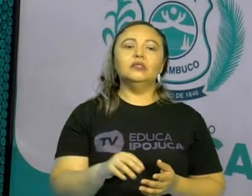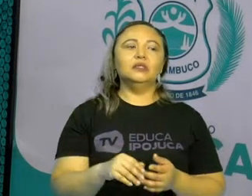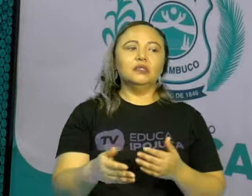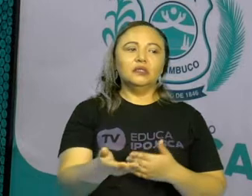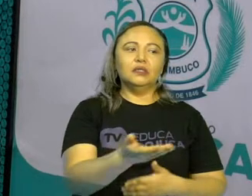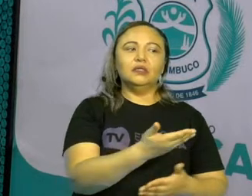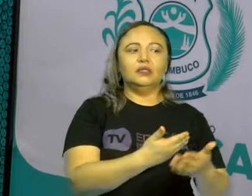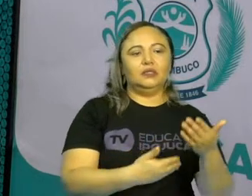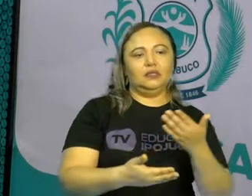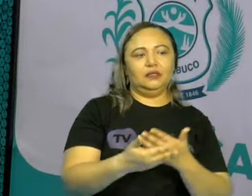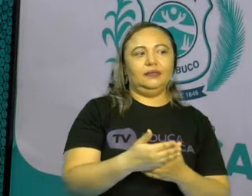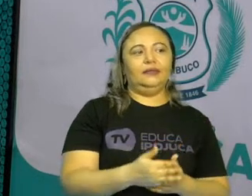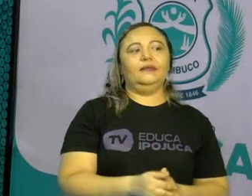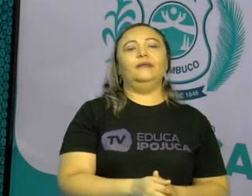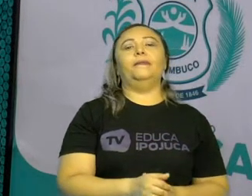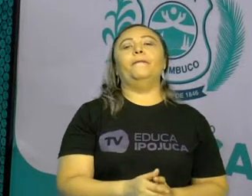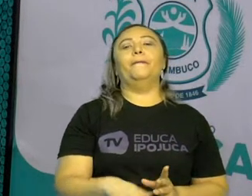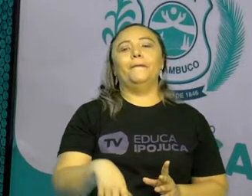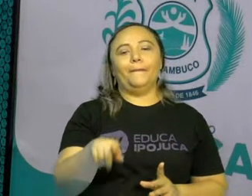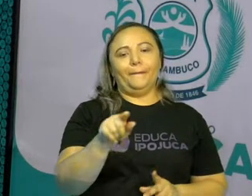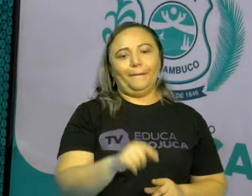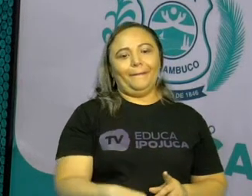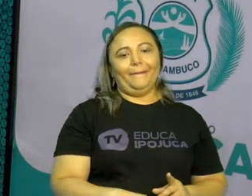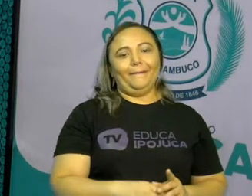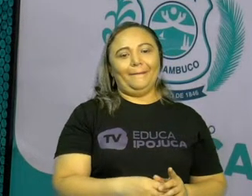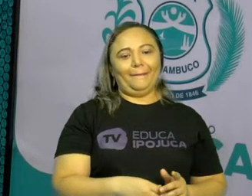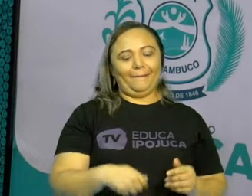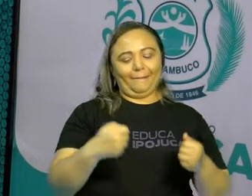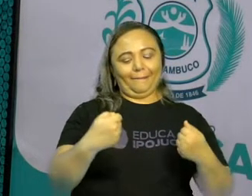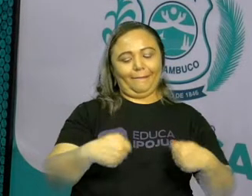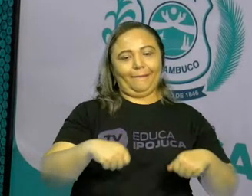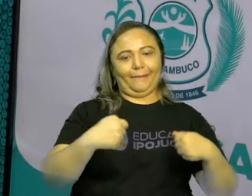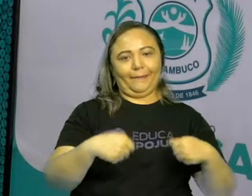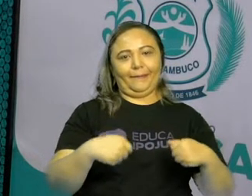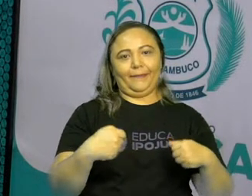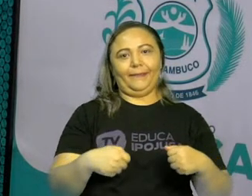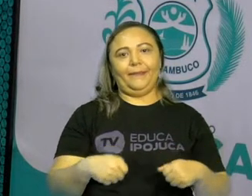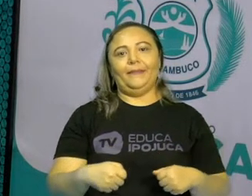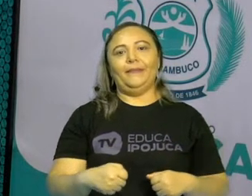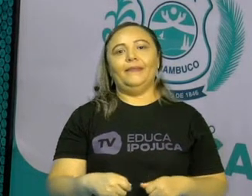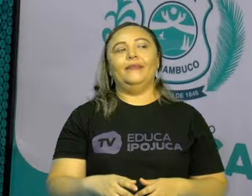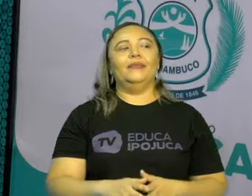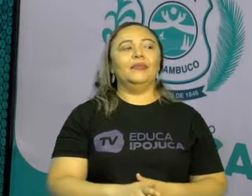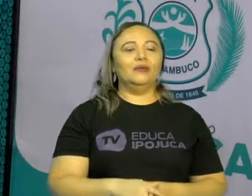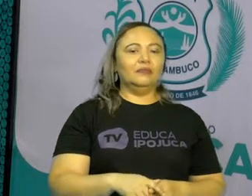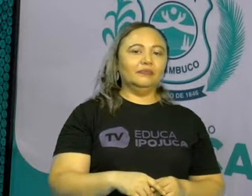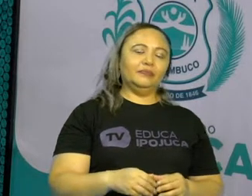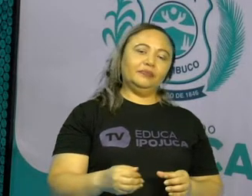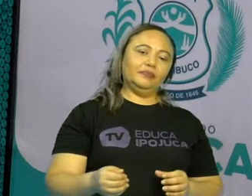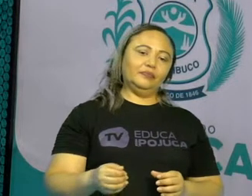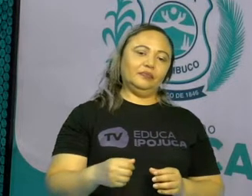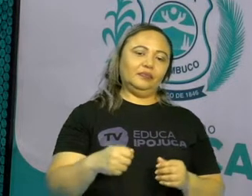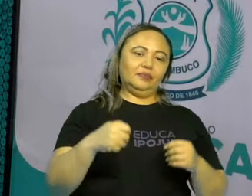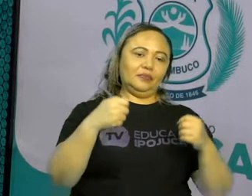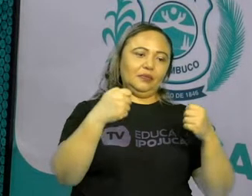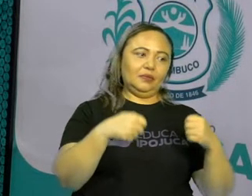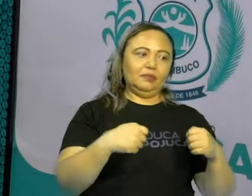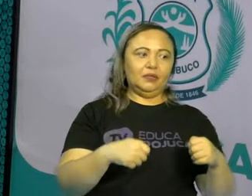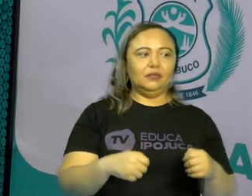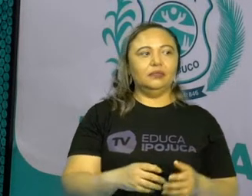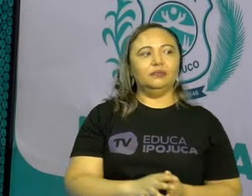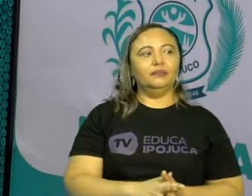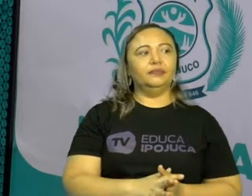relação de dependência na qual a gente faz parte e está inserido na comunidade